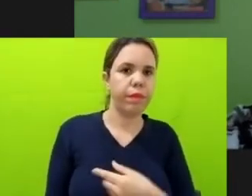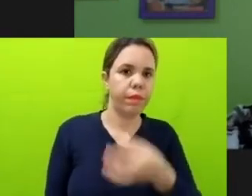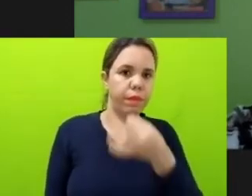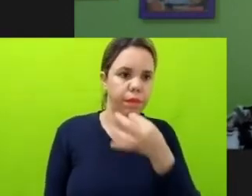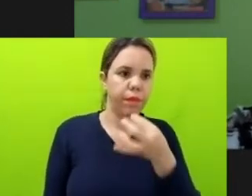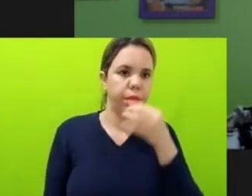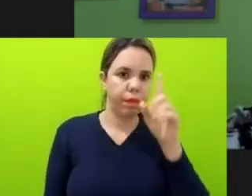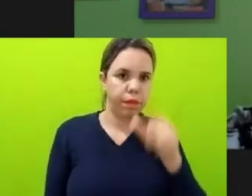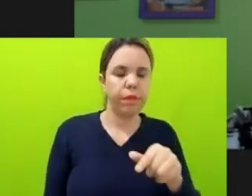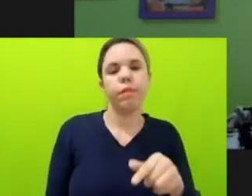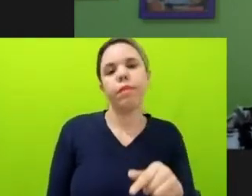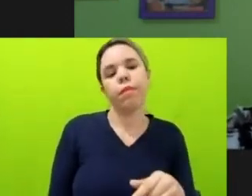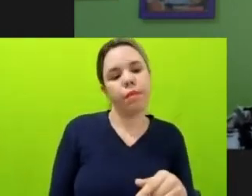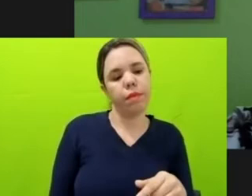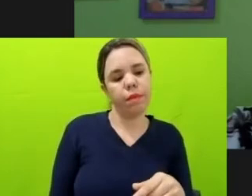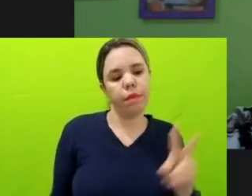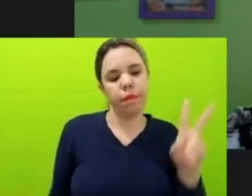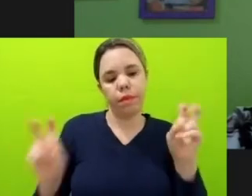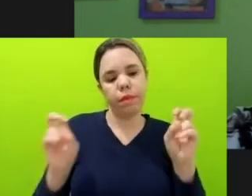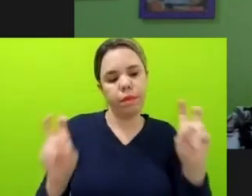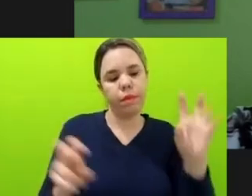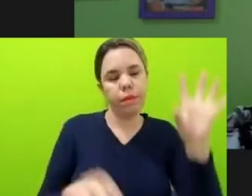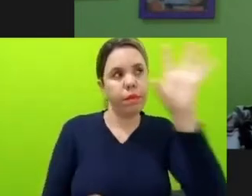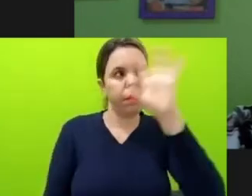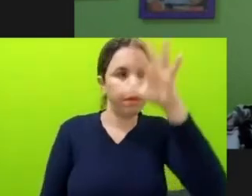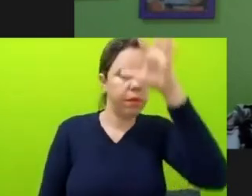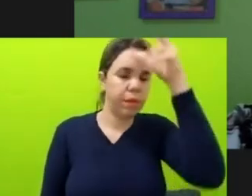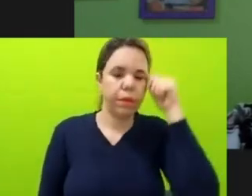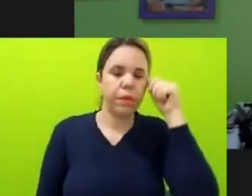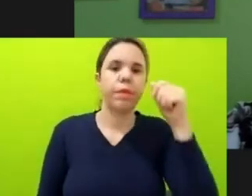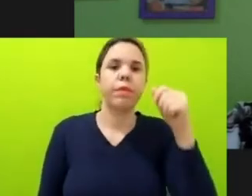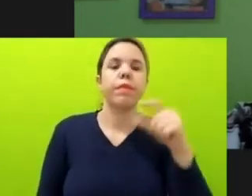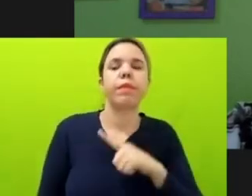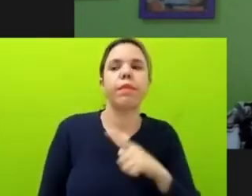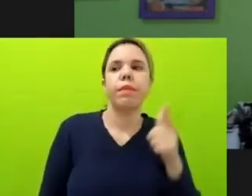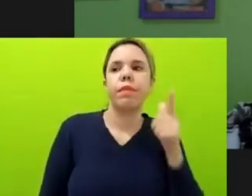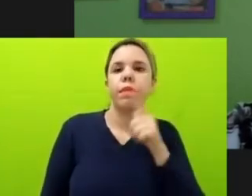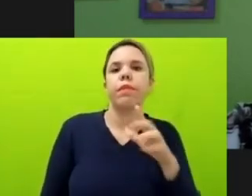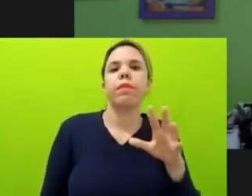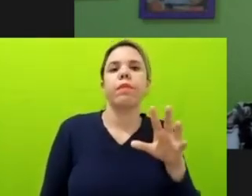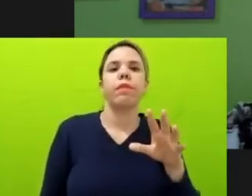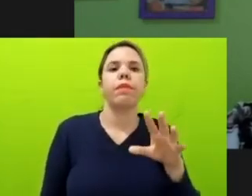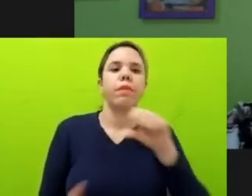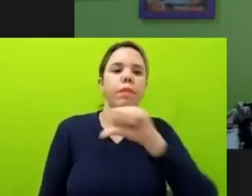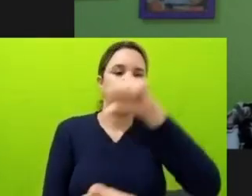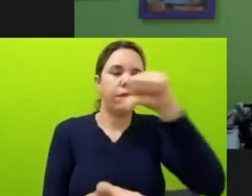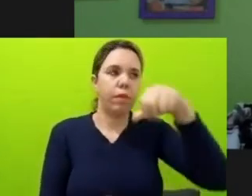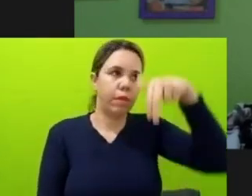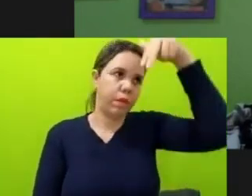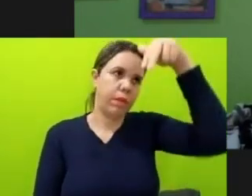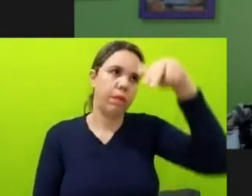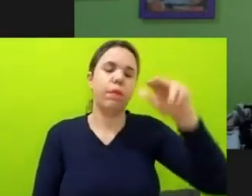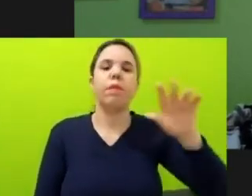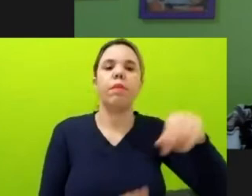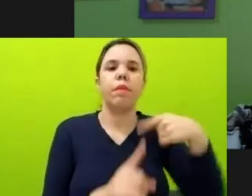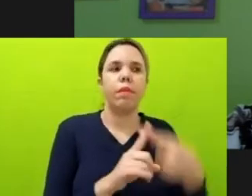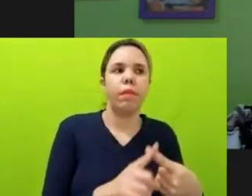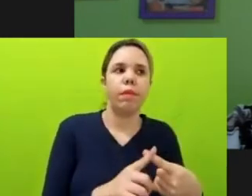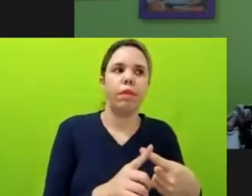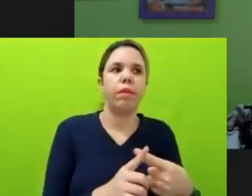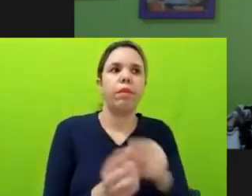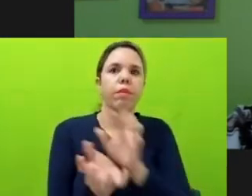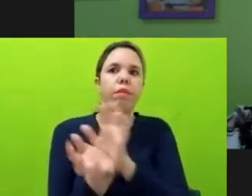assim, o que os estados da Amazônia Legal, que aí a gente conta todos os estados da região Norte, mas Maranhão e Mato Grosso, o que esses